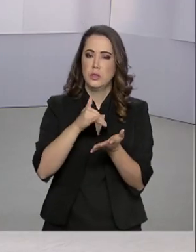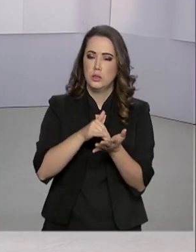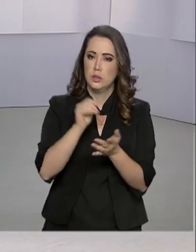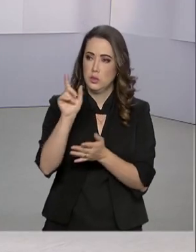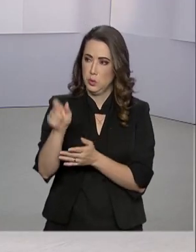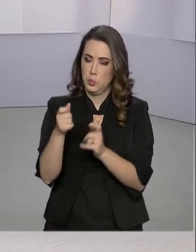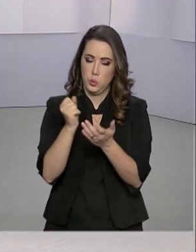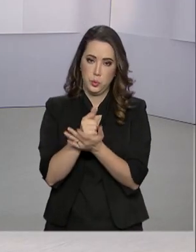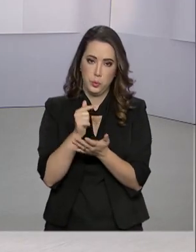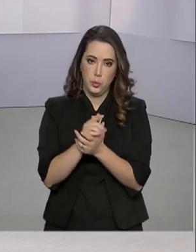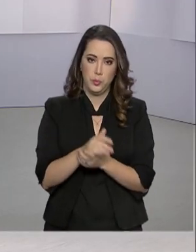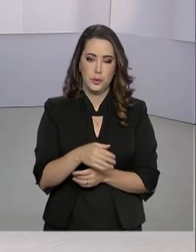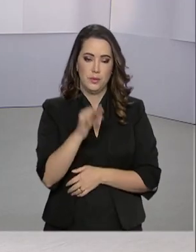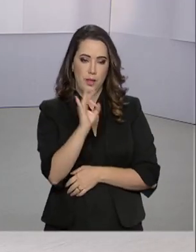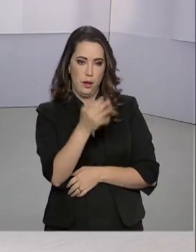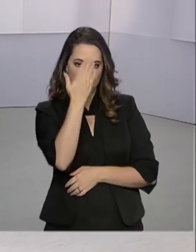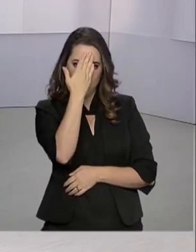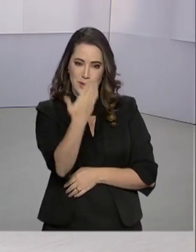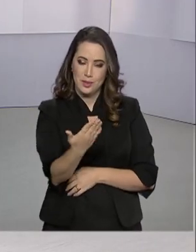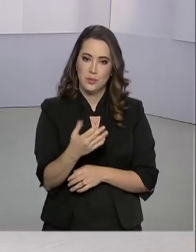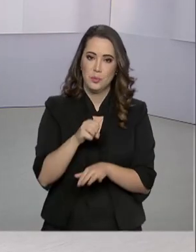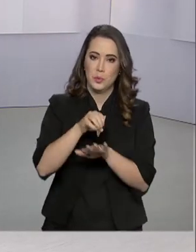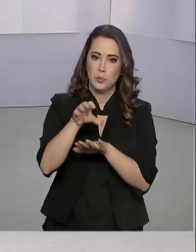Luciana. Obrigado pelas informações. Até mais.